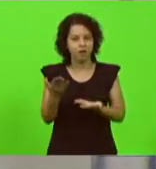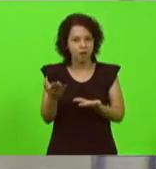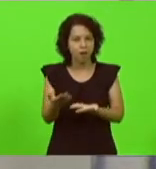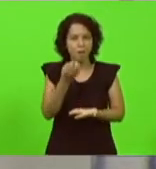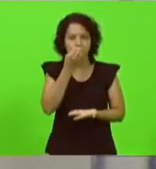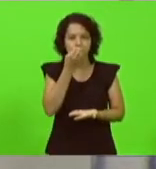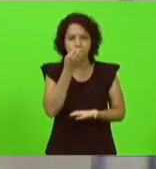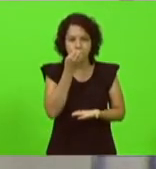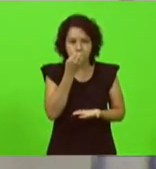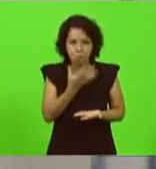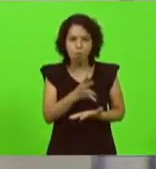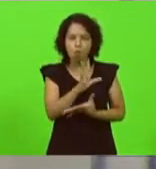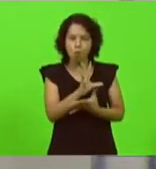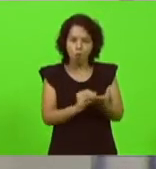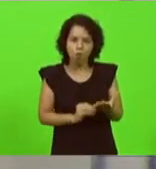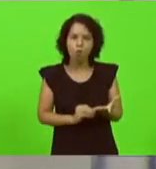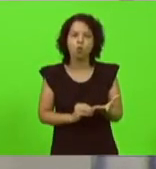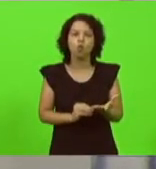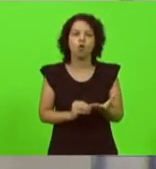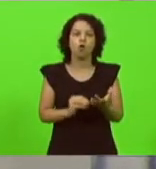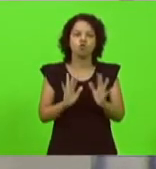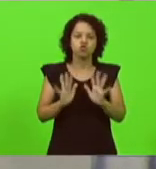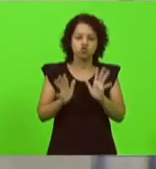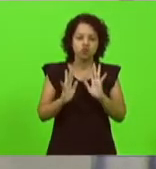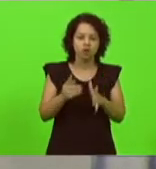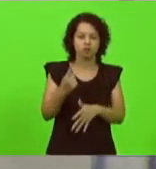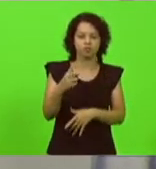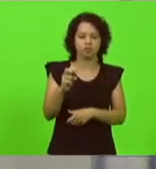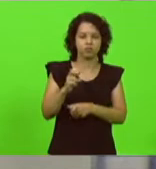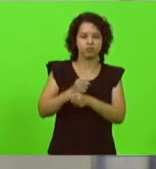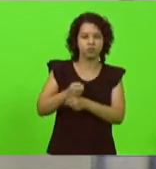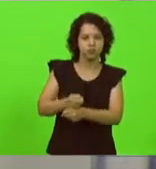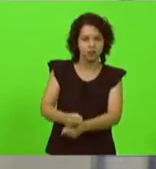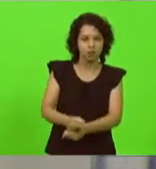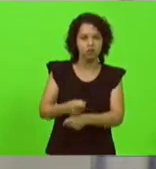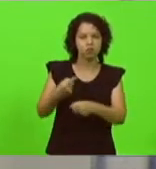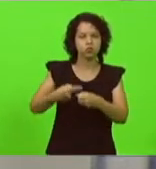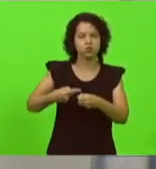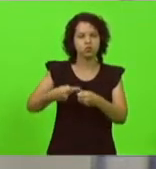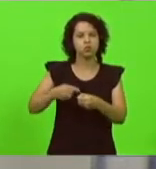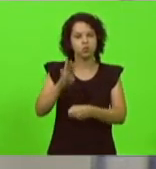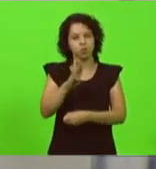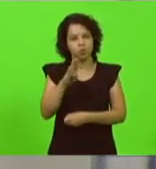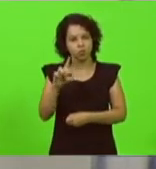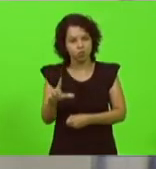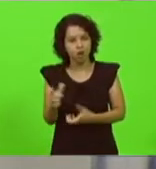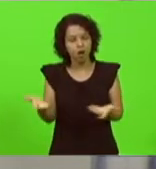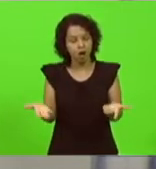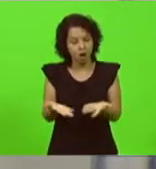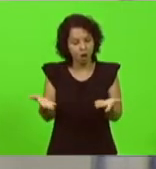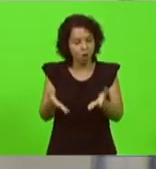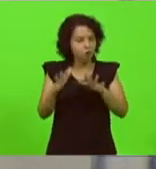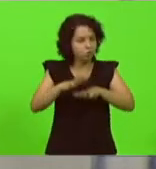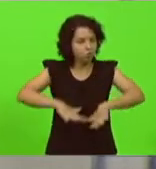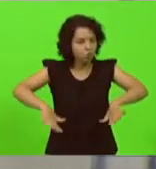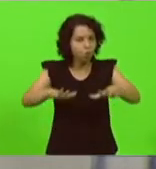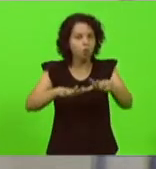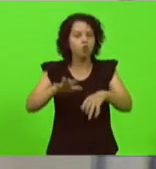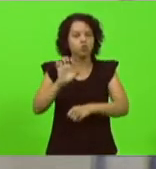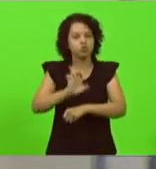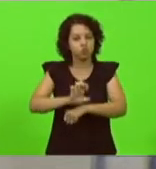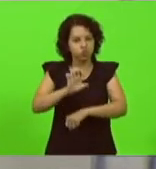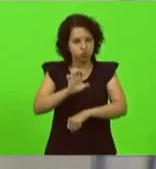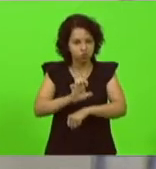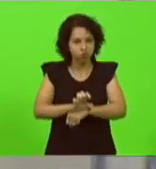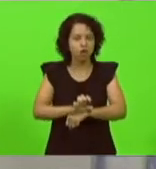exemplo realizado há mais de 15 anos no município de Blumenau e estadualizar este exemplo para